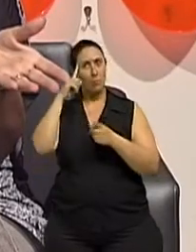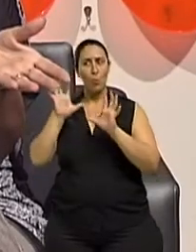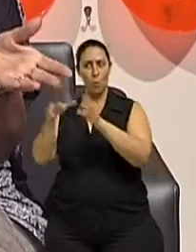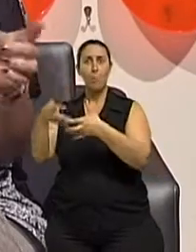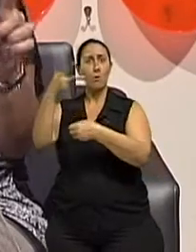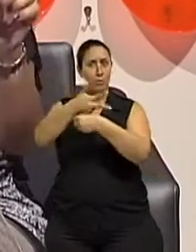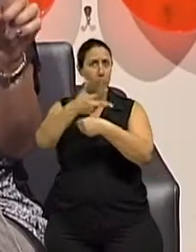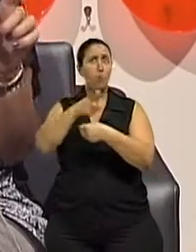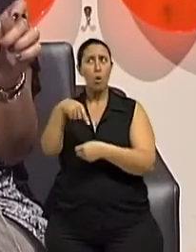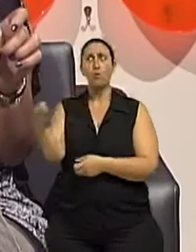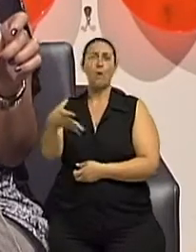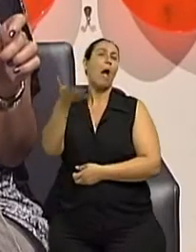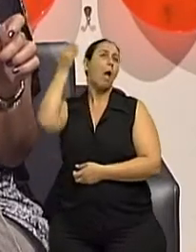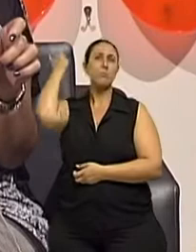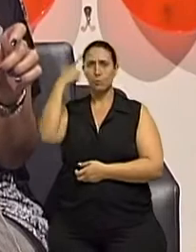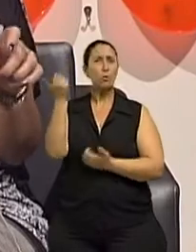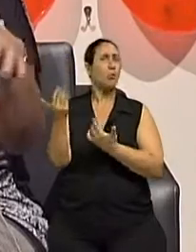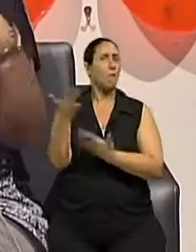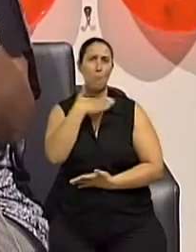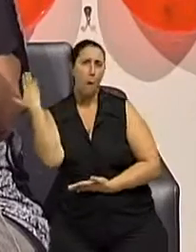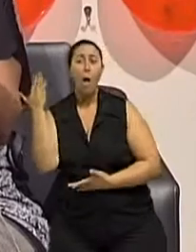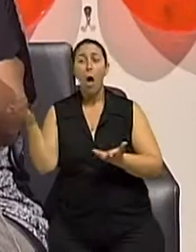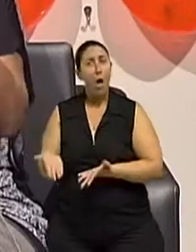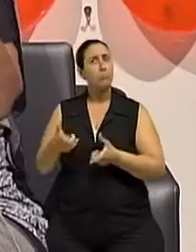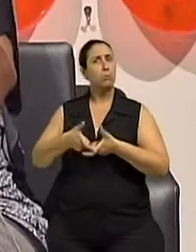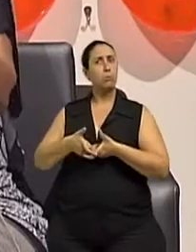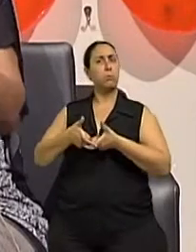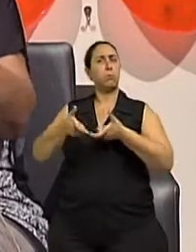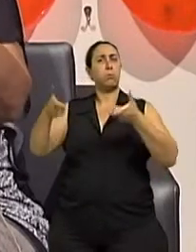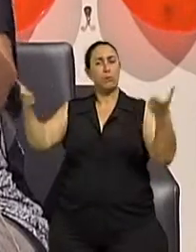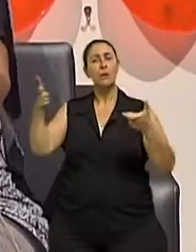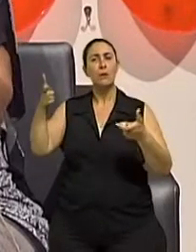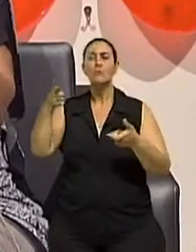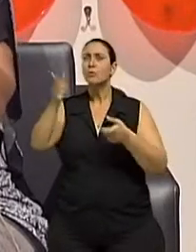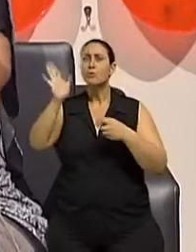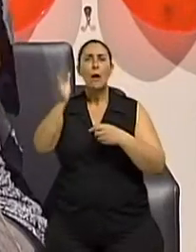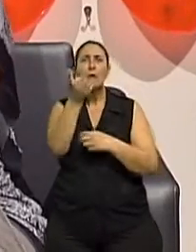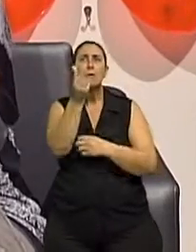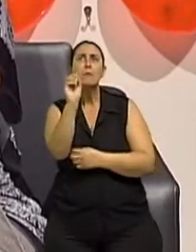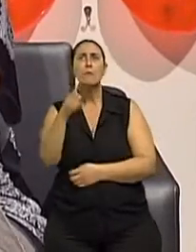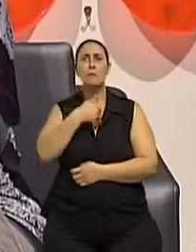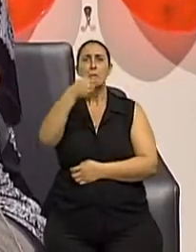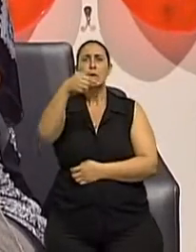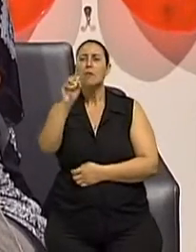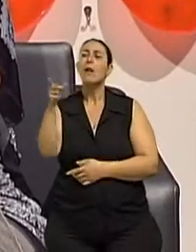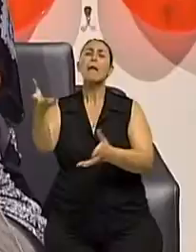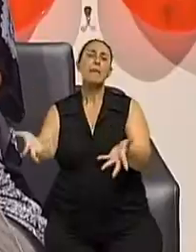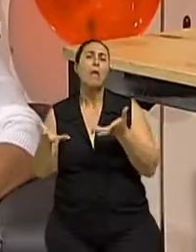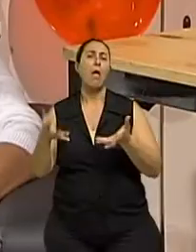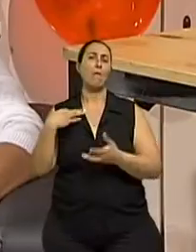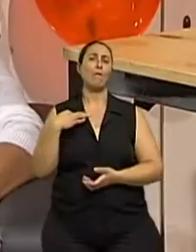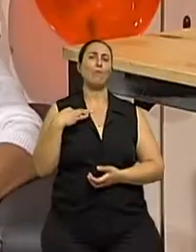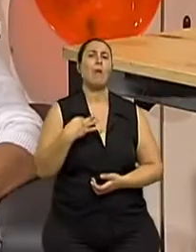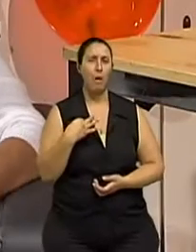velhice é uma coisa nova, esta nova população de pessoas que passaram dos 60, dos 70 e que estão se oferecendo para serem voluntários.